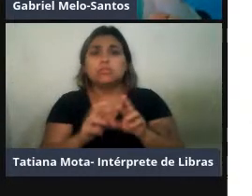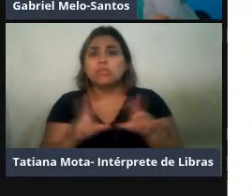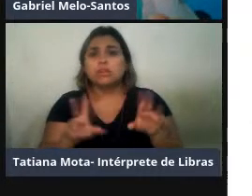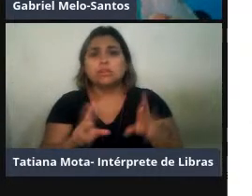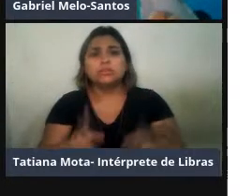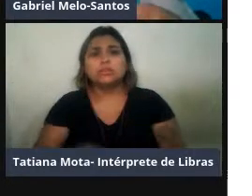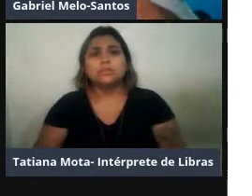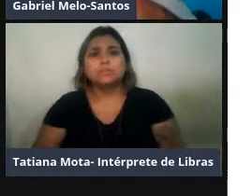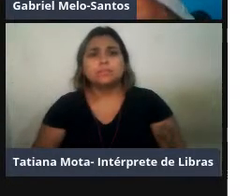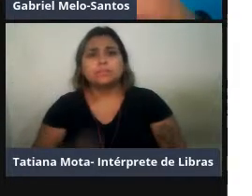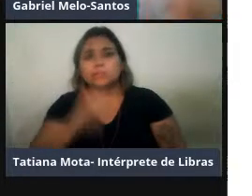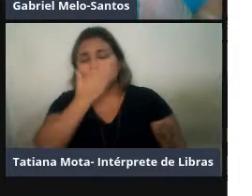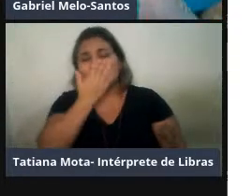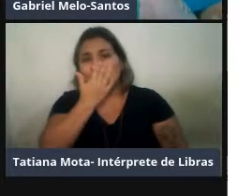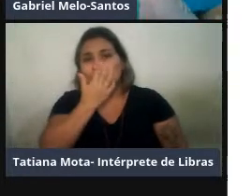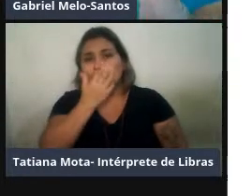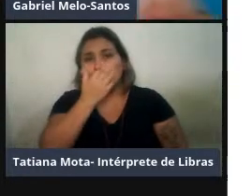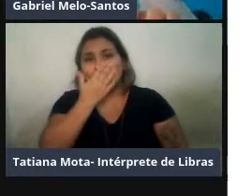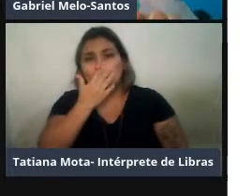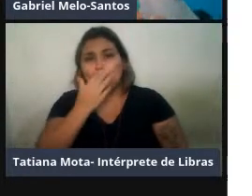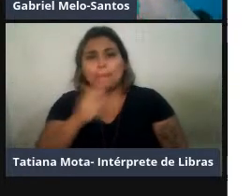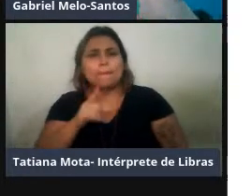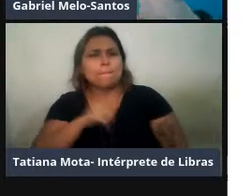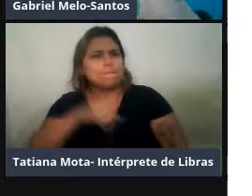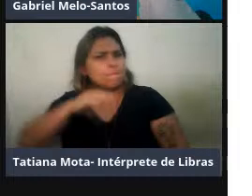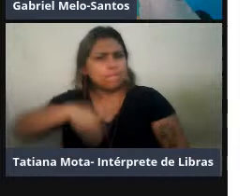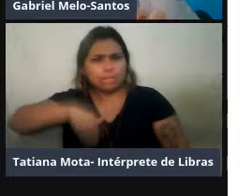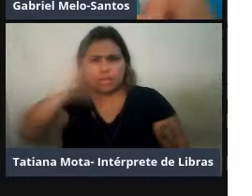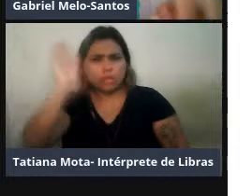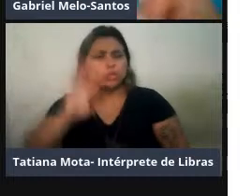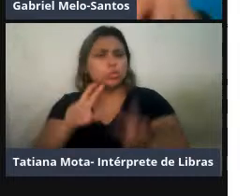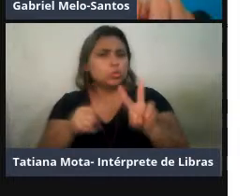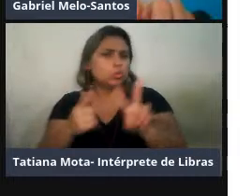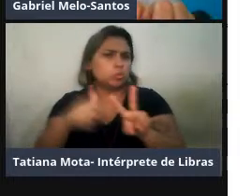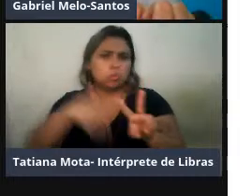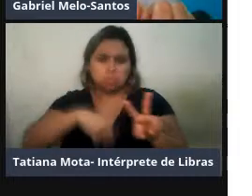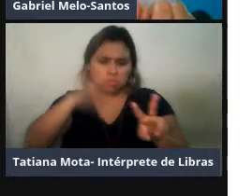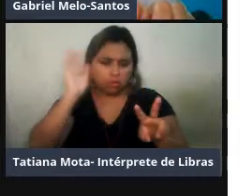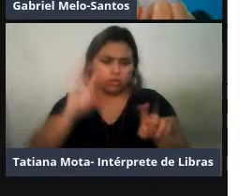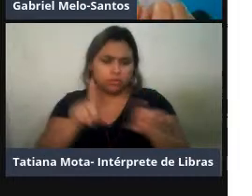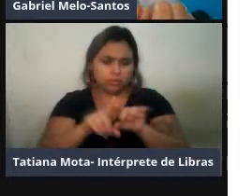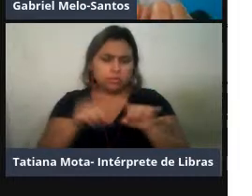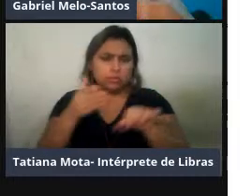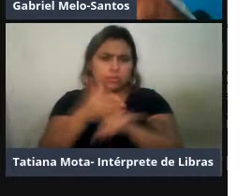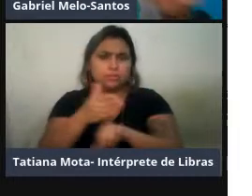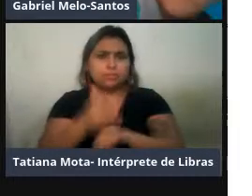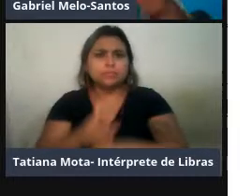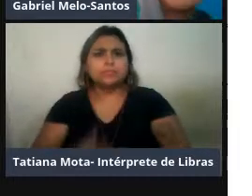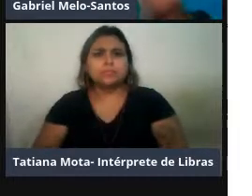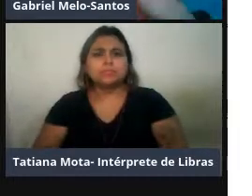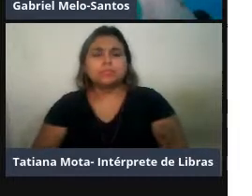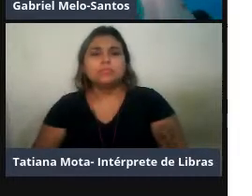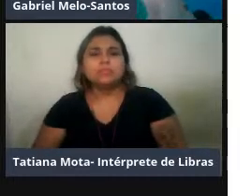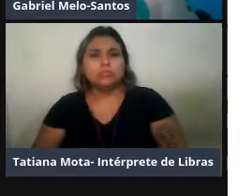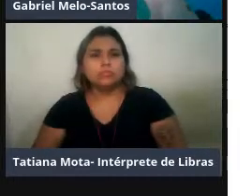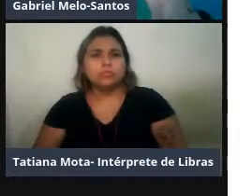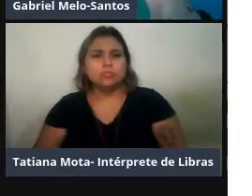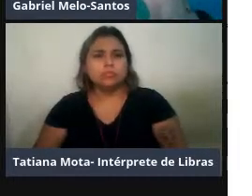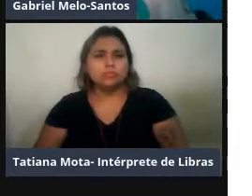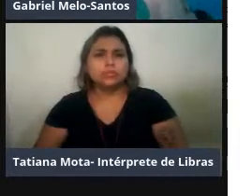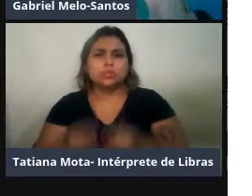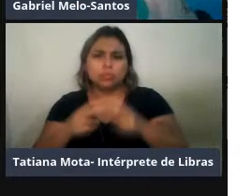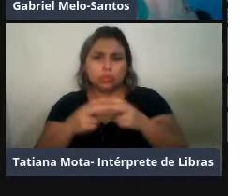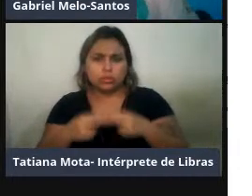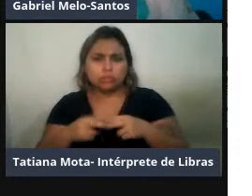representados só por mais de 2, de 2 ou mais os tipos que são representados só por 2 ou mais ossovios. Então, por isso que não tem de todo